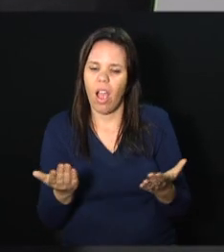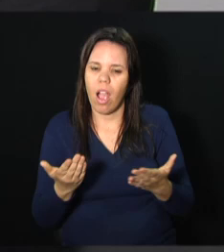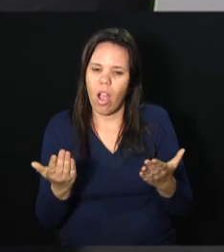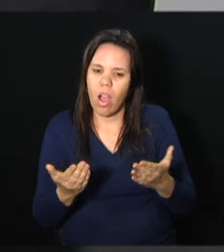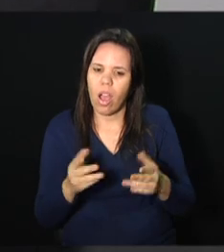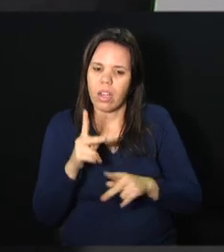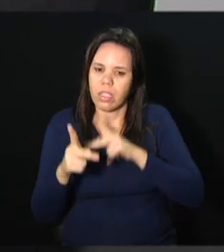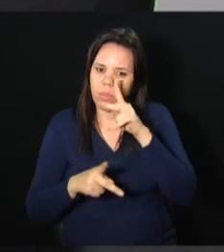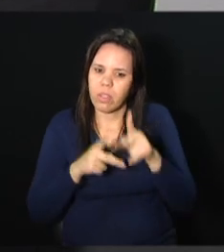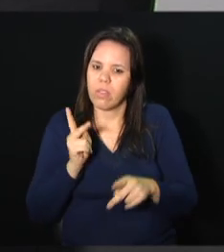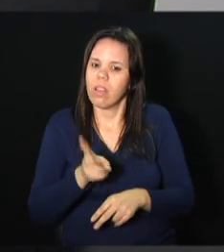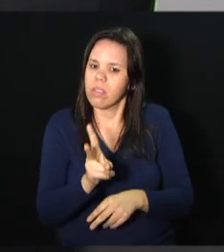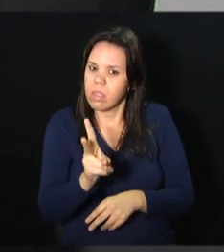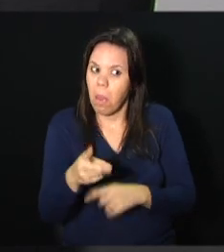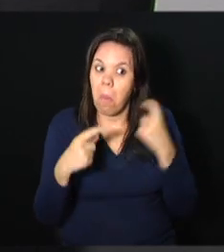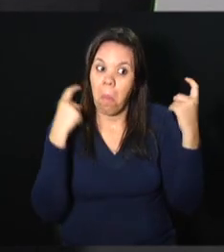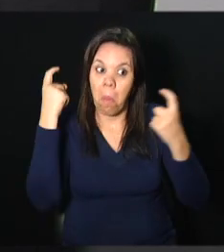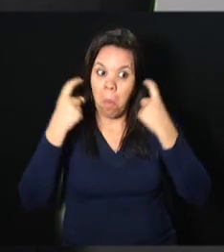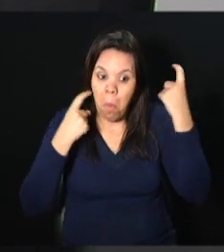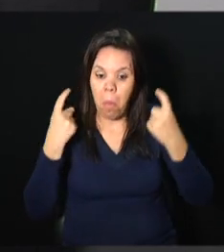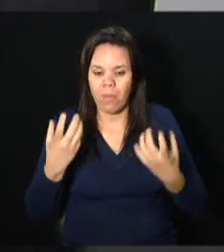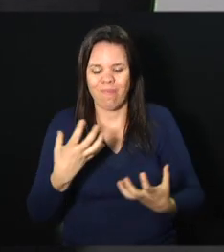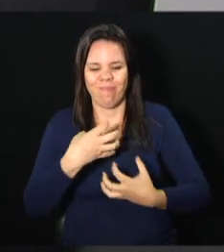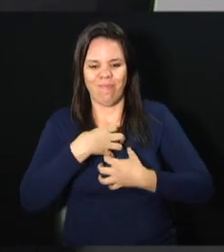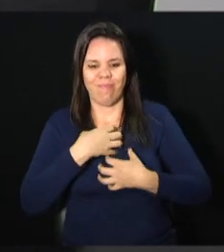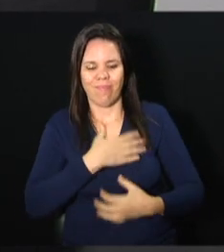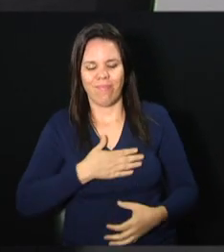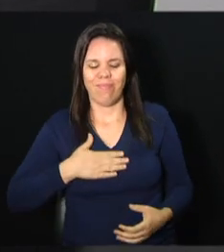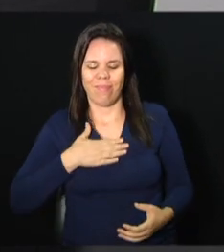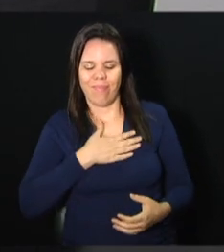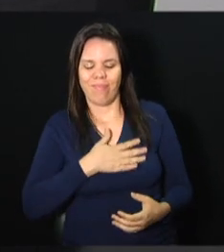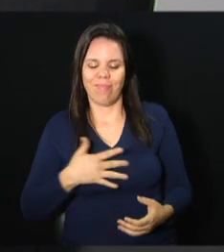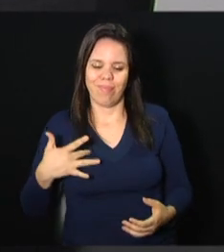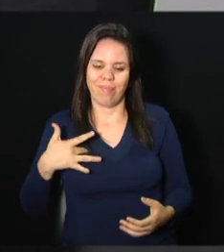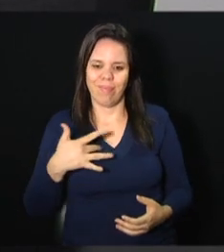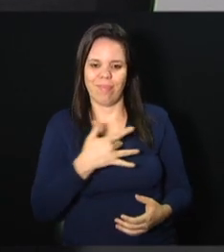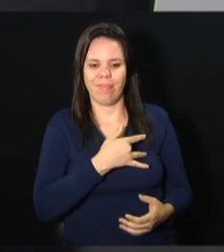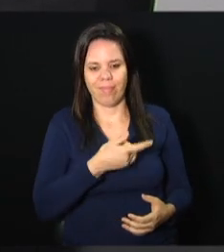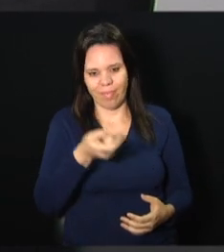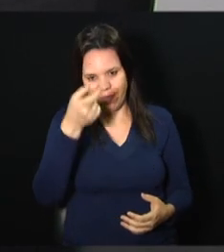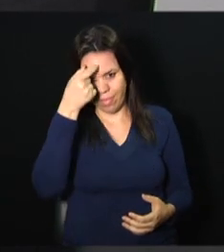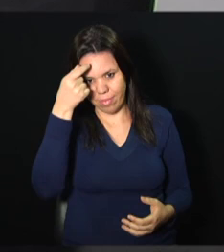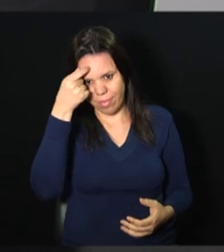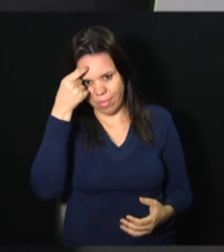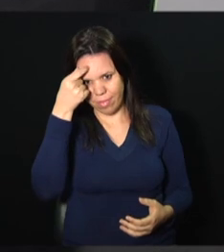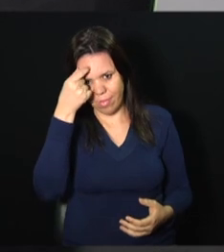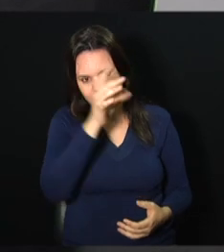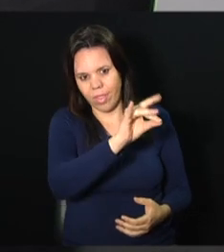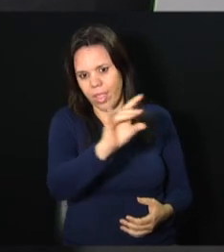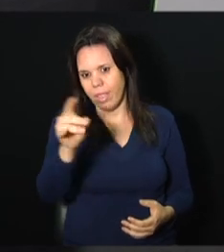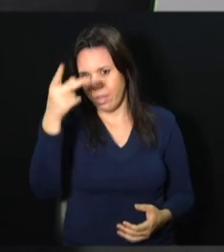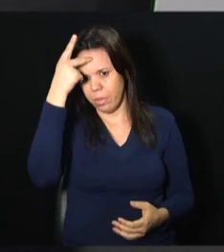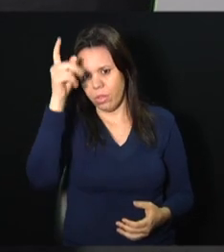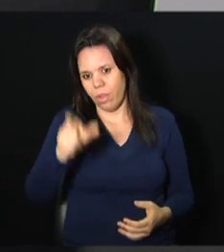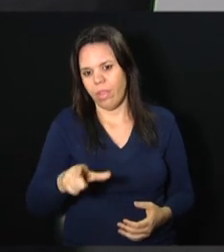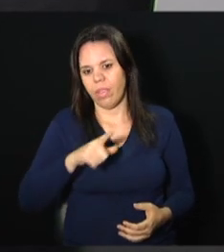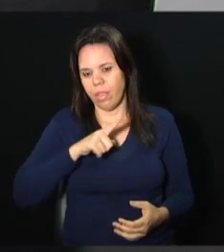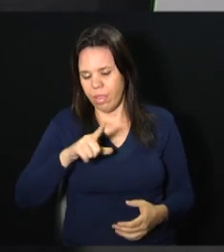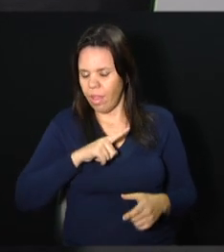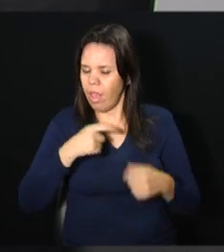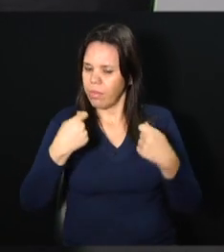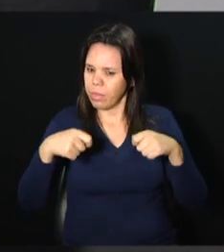cada vez mais se preocuparem com o seu bem-estar, e conscientes que cada um tem necessidades diferentes,